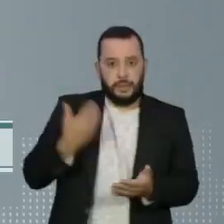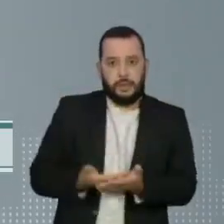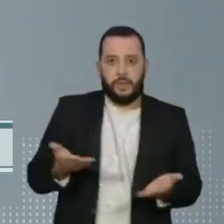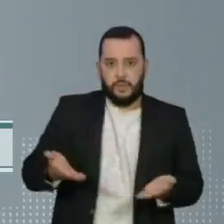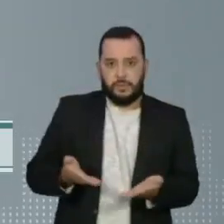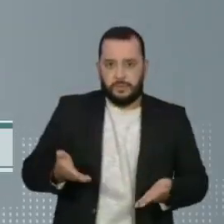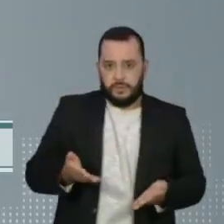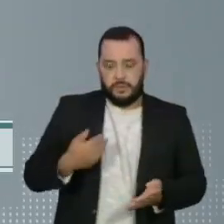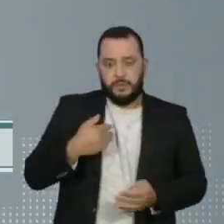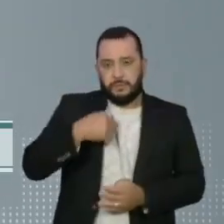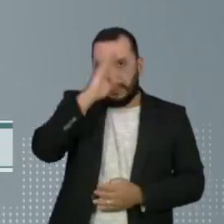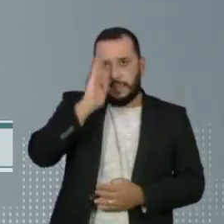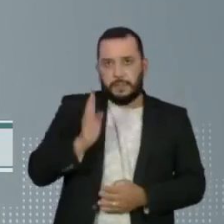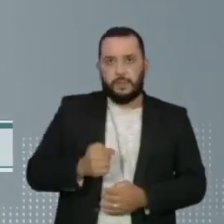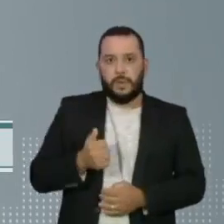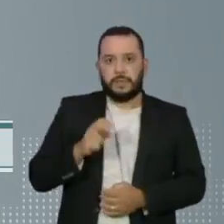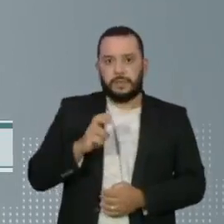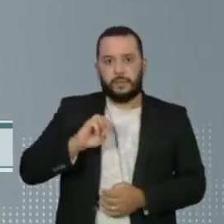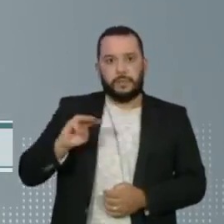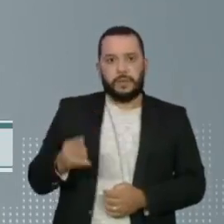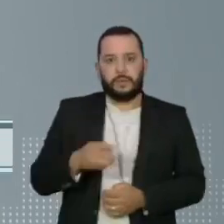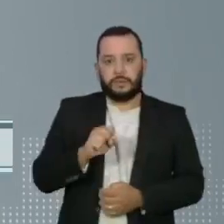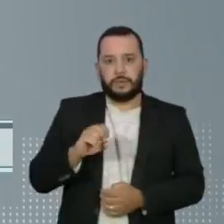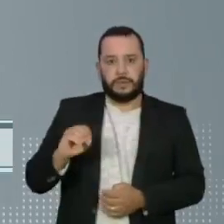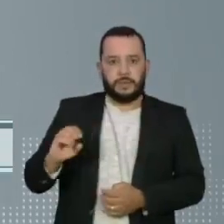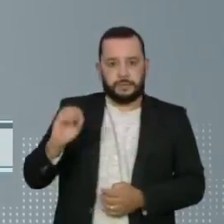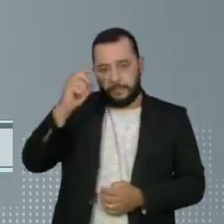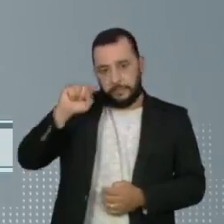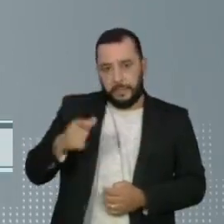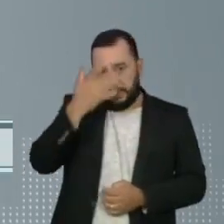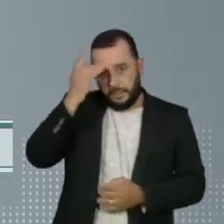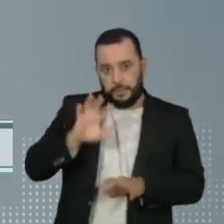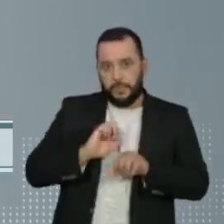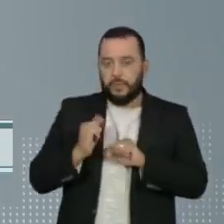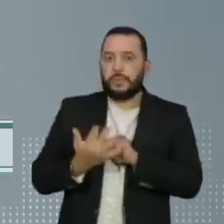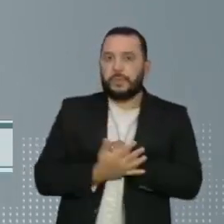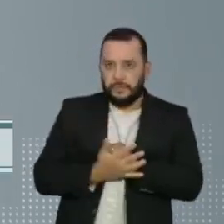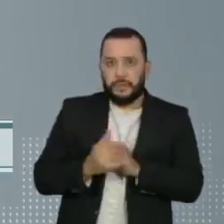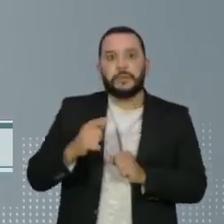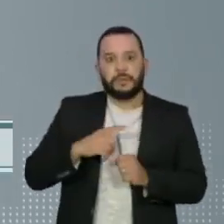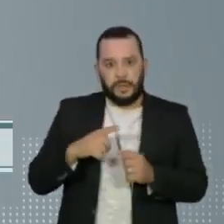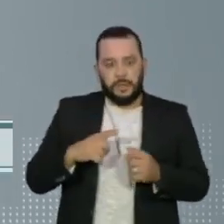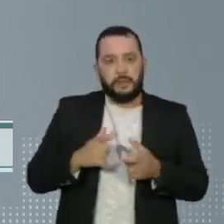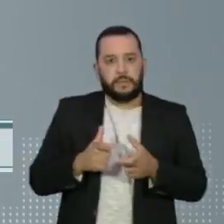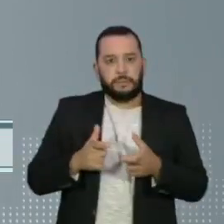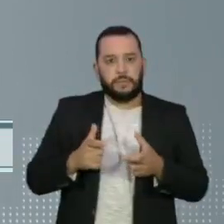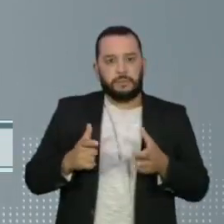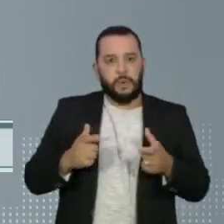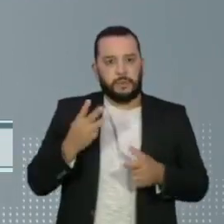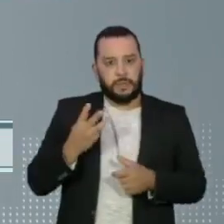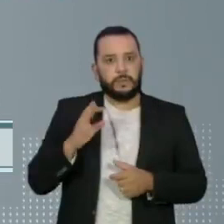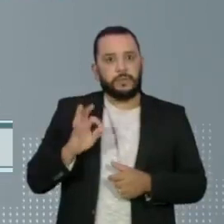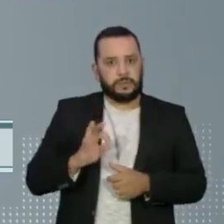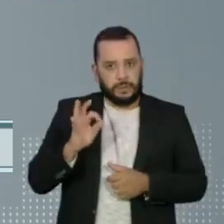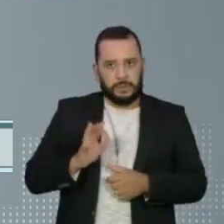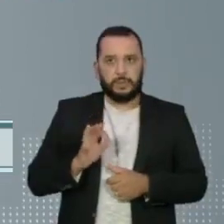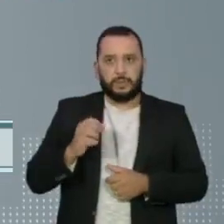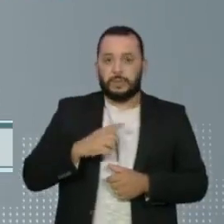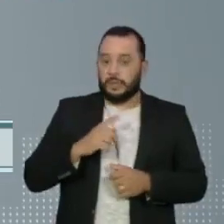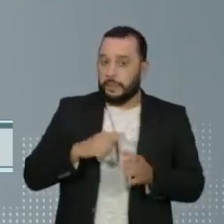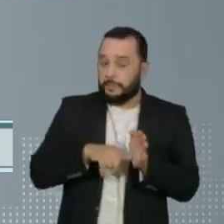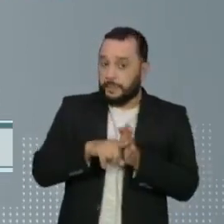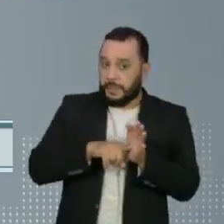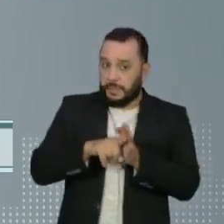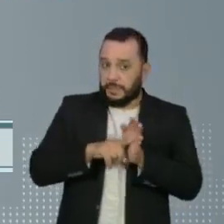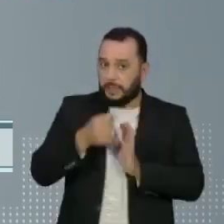O país está próximo de 5,8 milhões de média que passou a apresentar crescimento de 3%. Segundo o levantamento